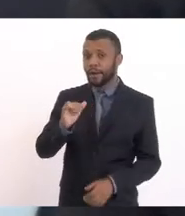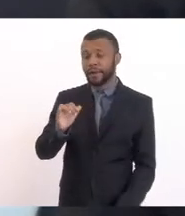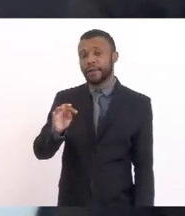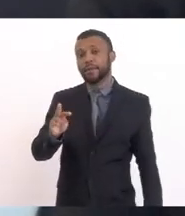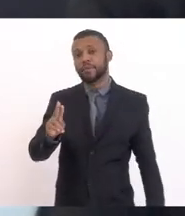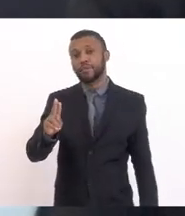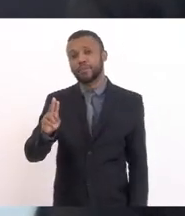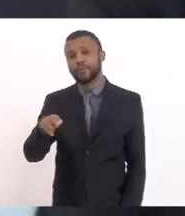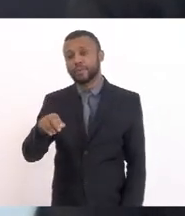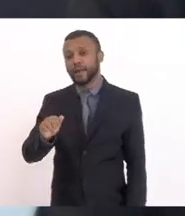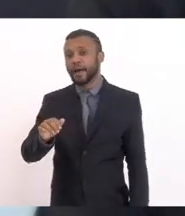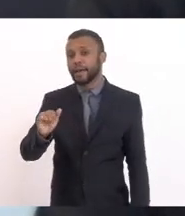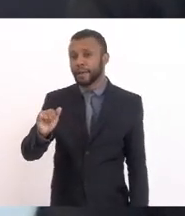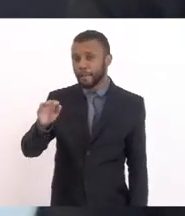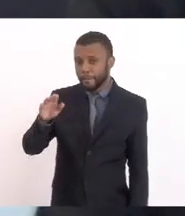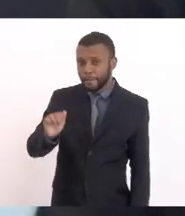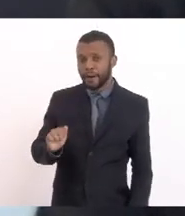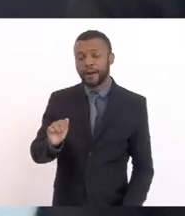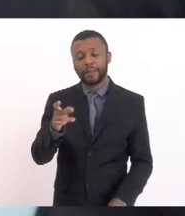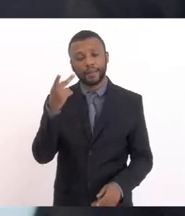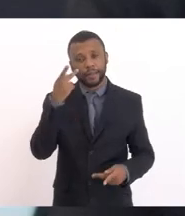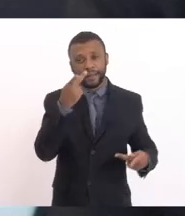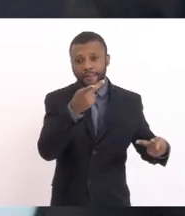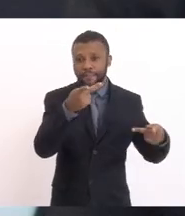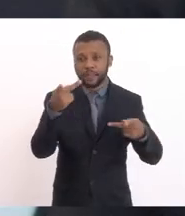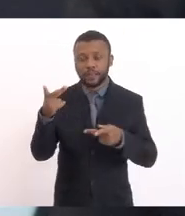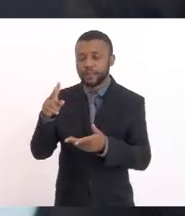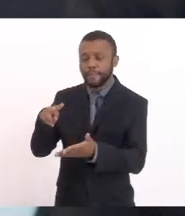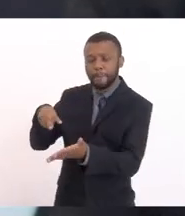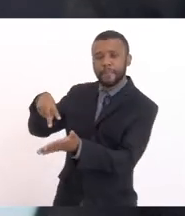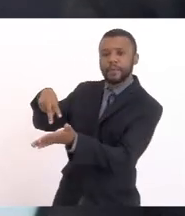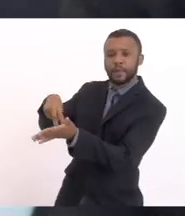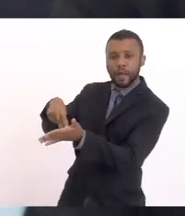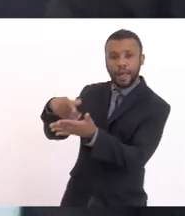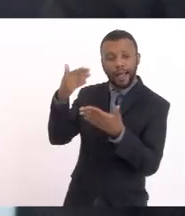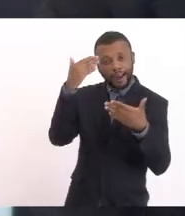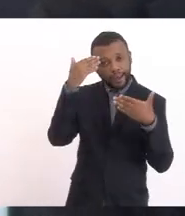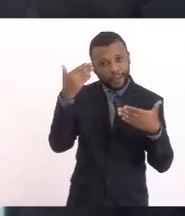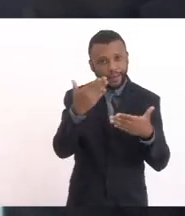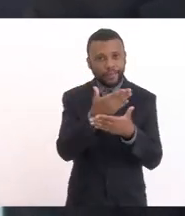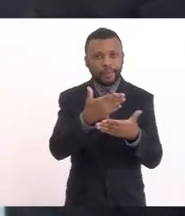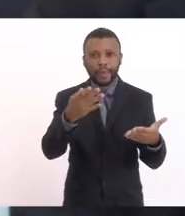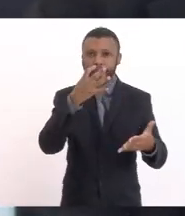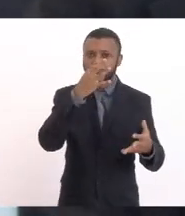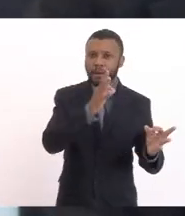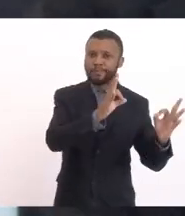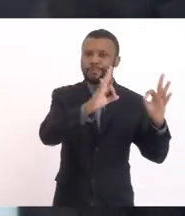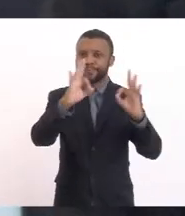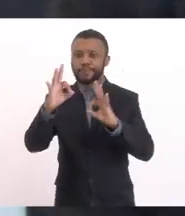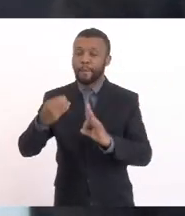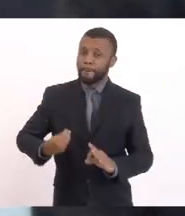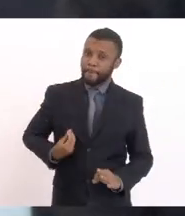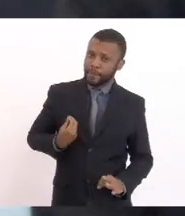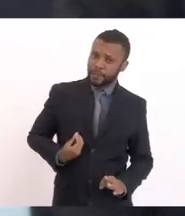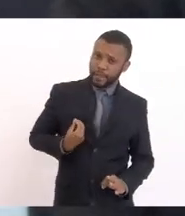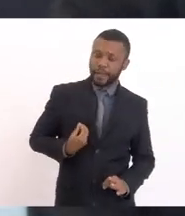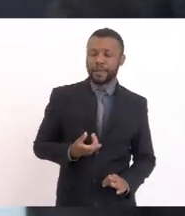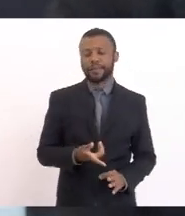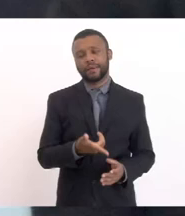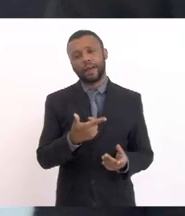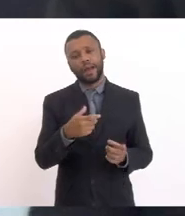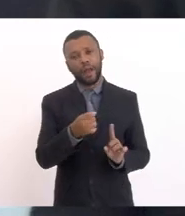loco E agradecer A todos Que estão aqui presentes A todos Que estão online Acho que foi uma audiência Muito proveitosa Acho que